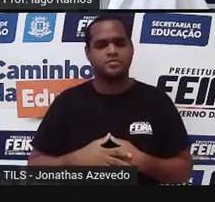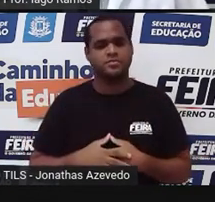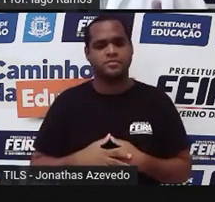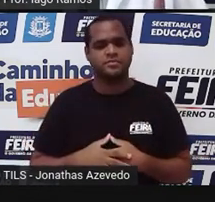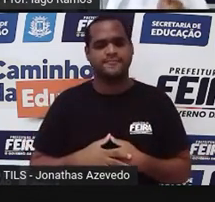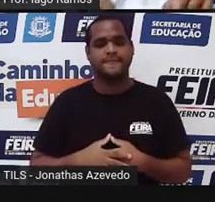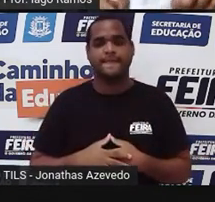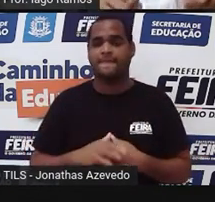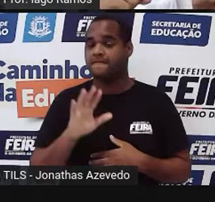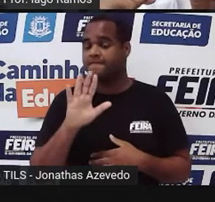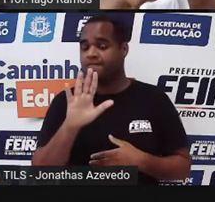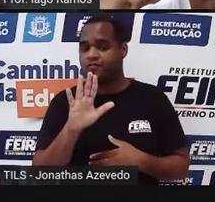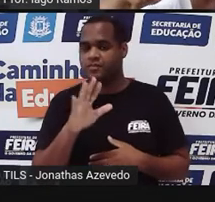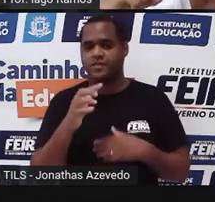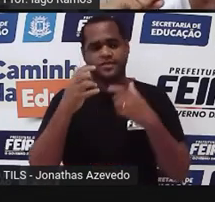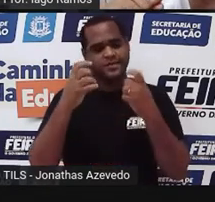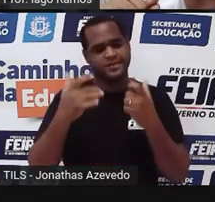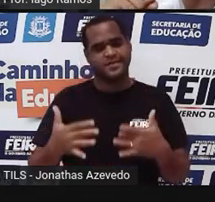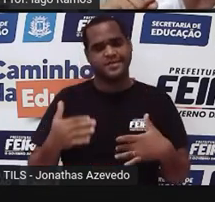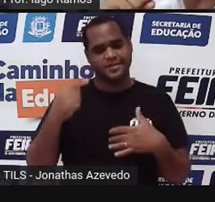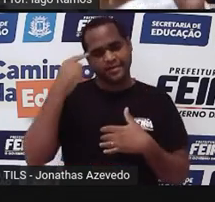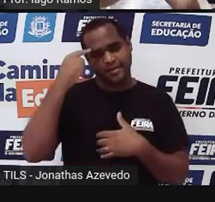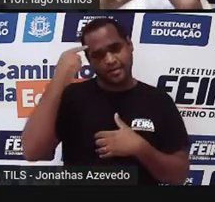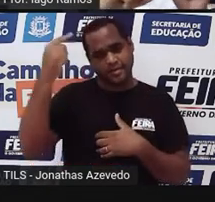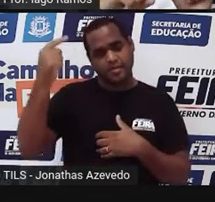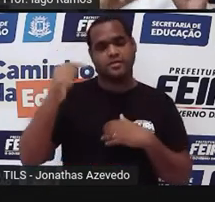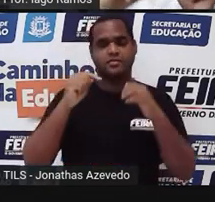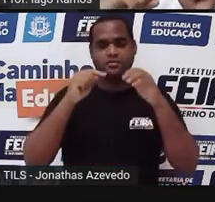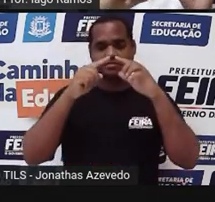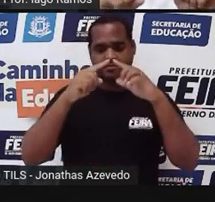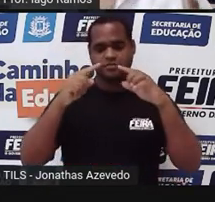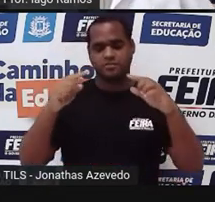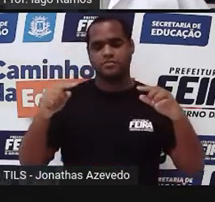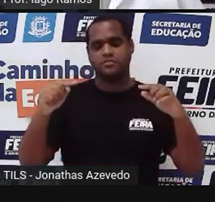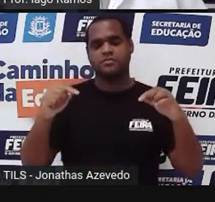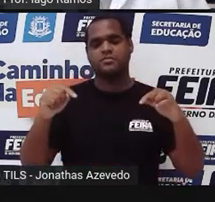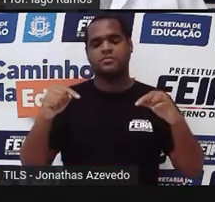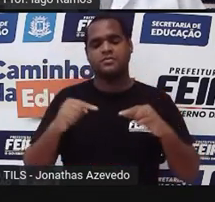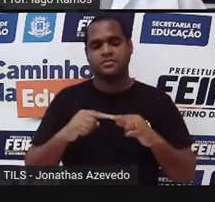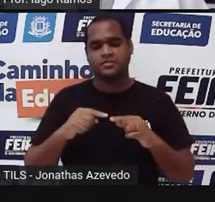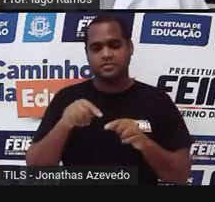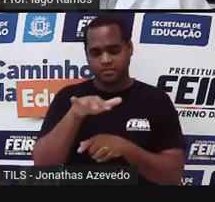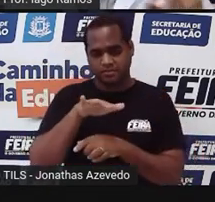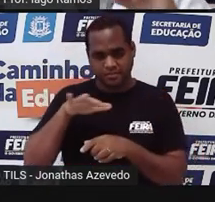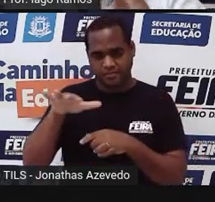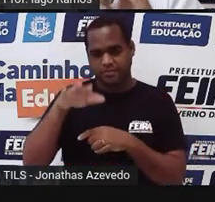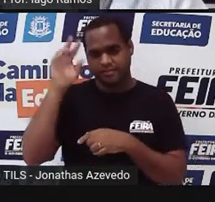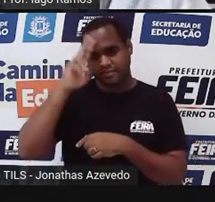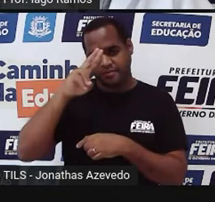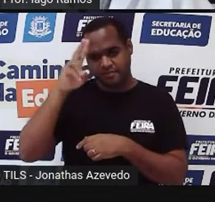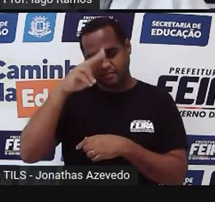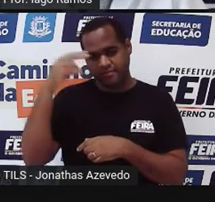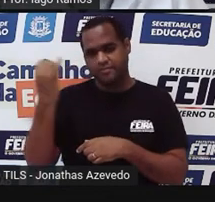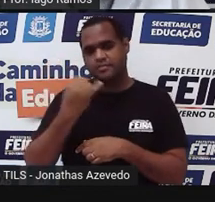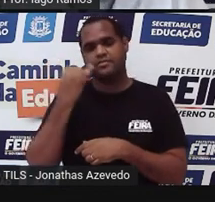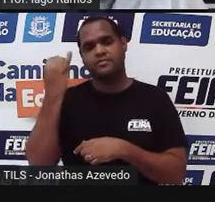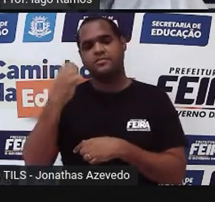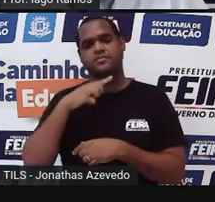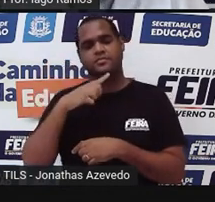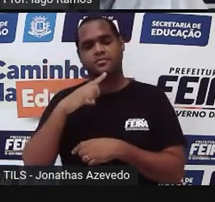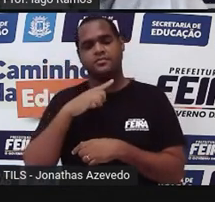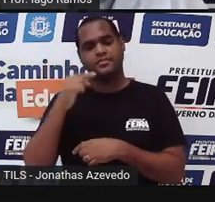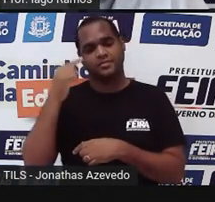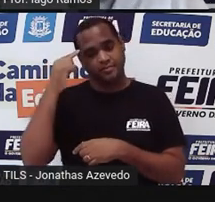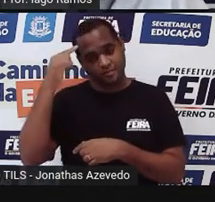Mas, falamos de retângulo, eu preciso lembrar como é que se calcula a área de retângulo, porque a figura